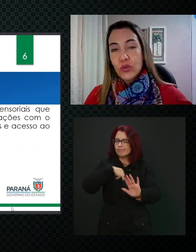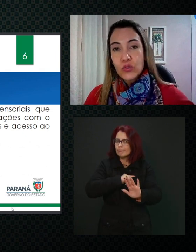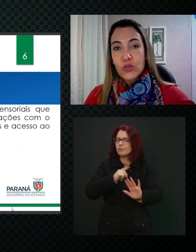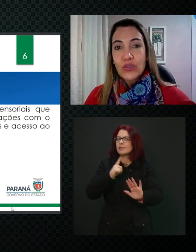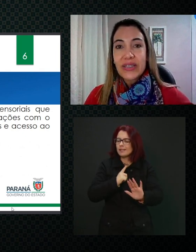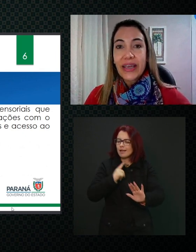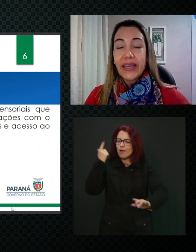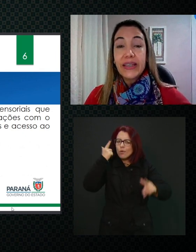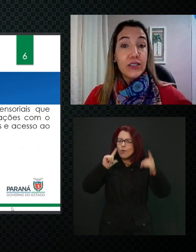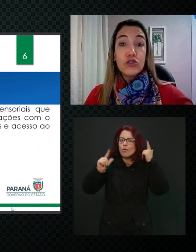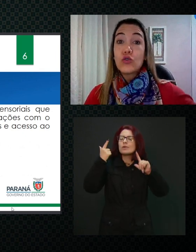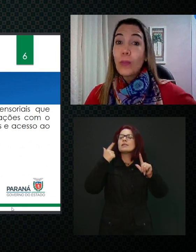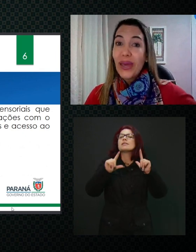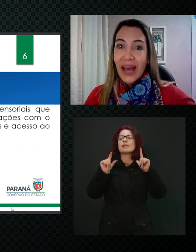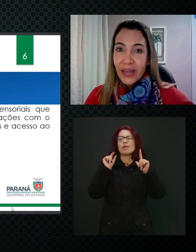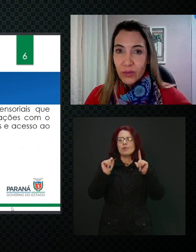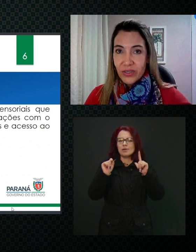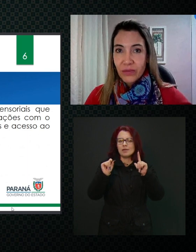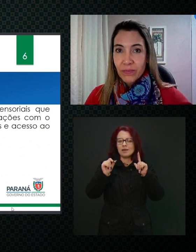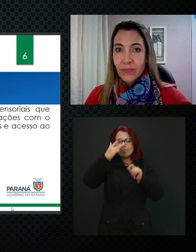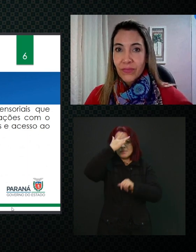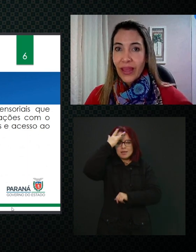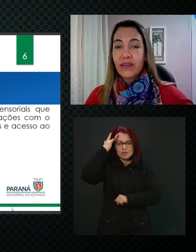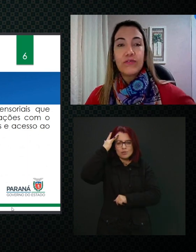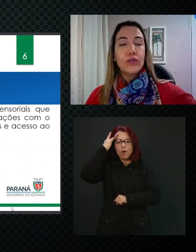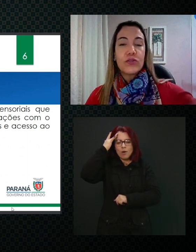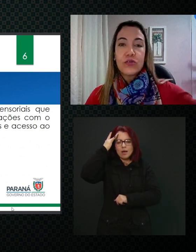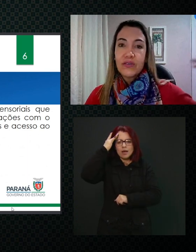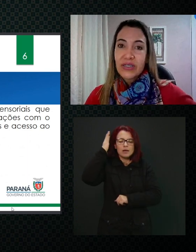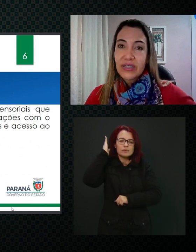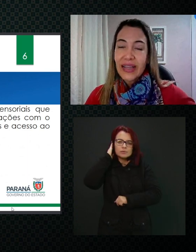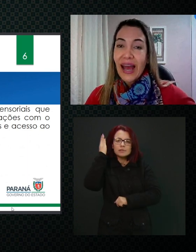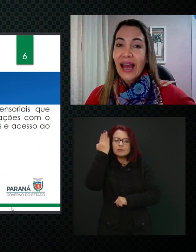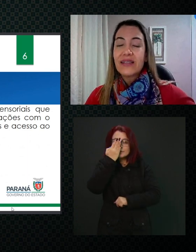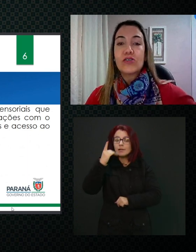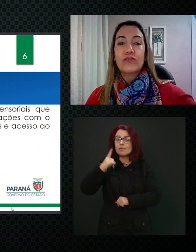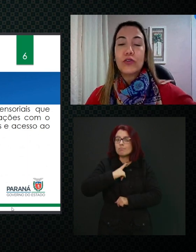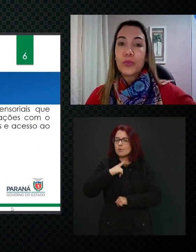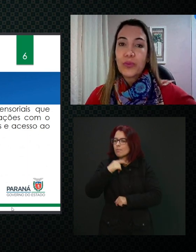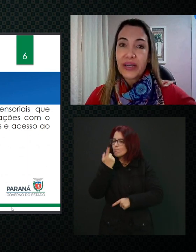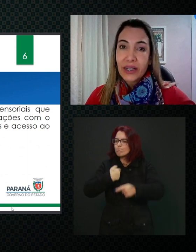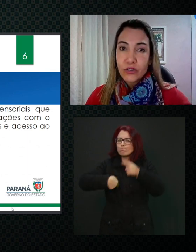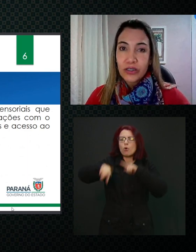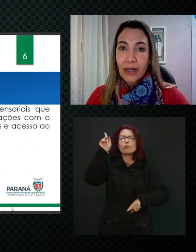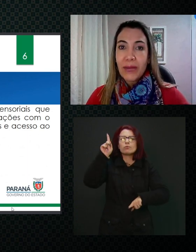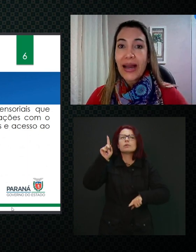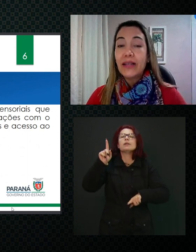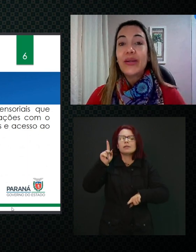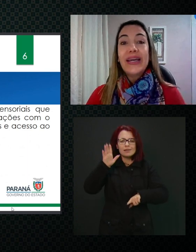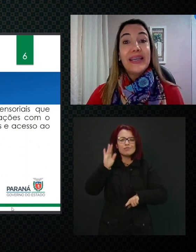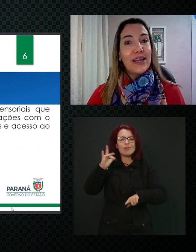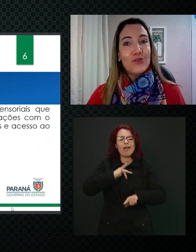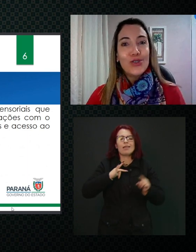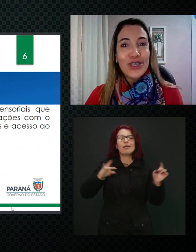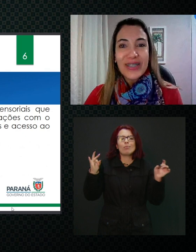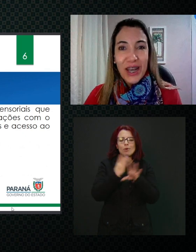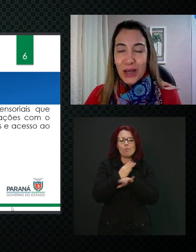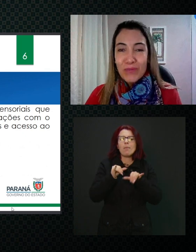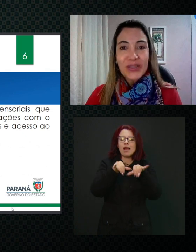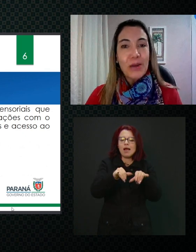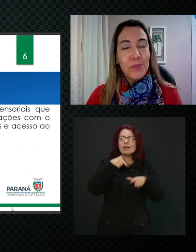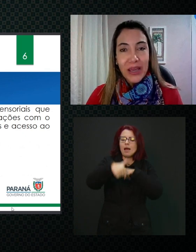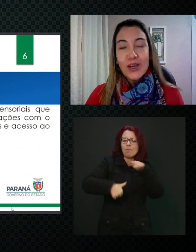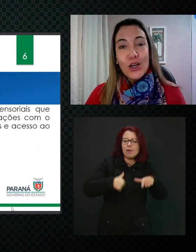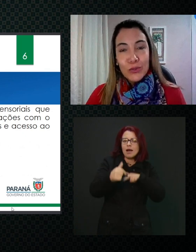pessoas com sujeira, que superaram-se, né, que foram às universidades, que foram para mercado de trabalho, e é isso que nós